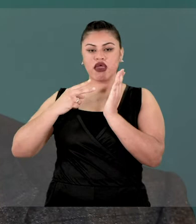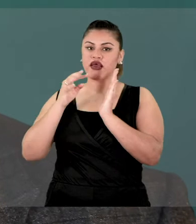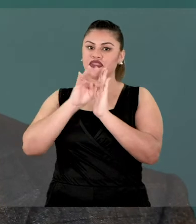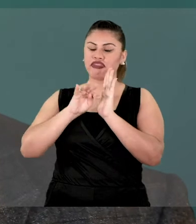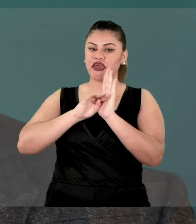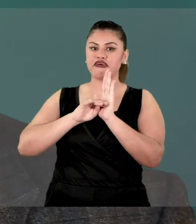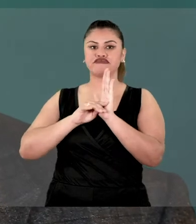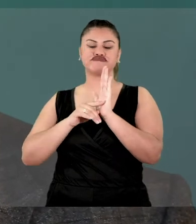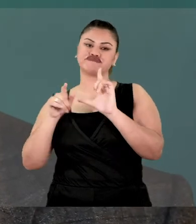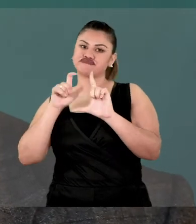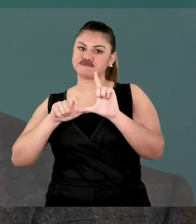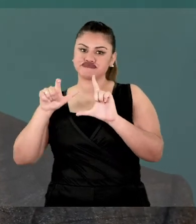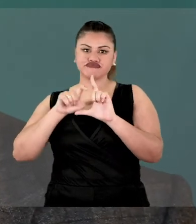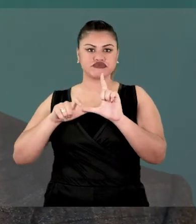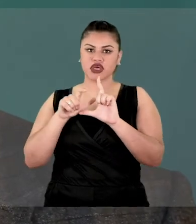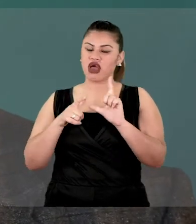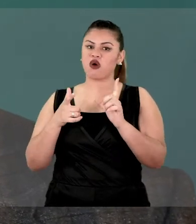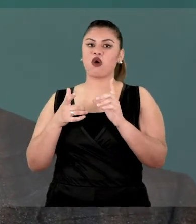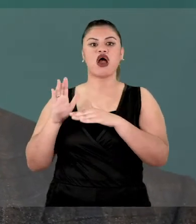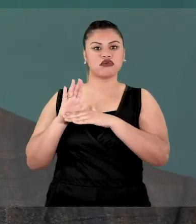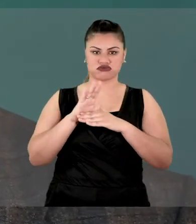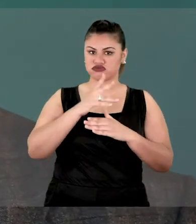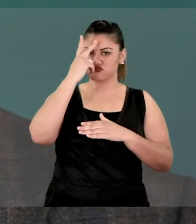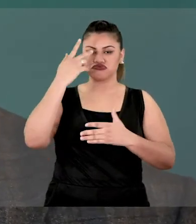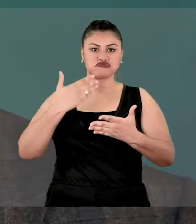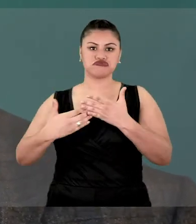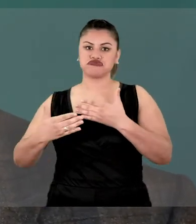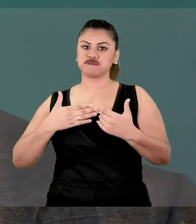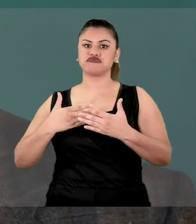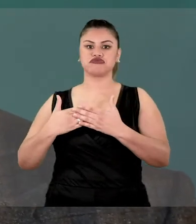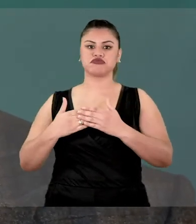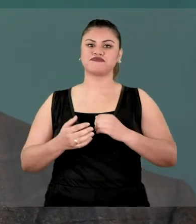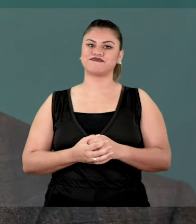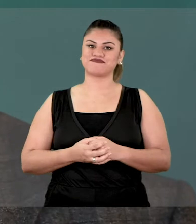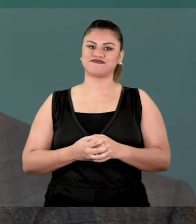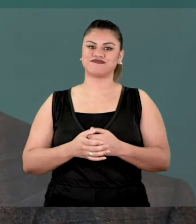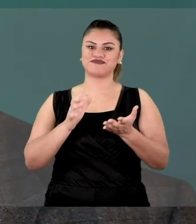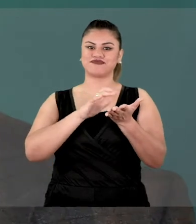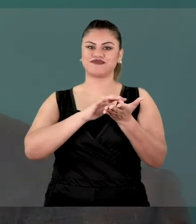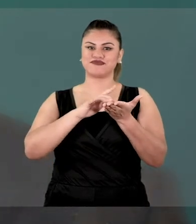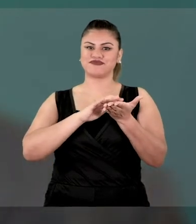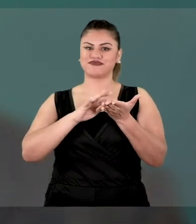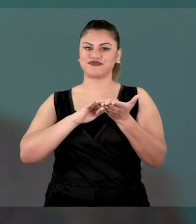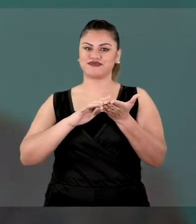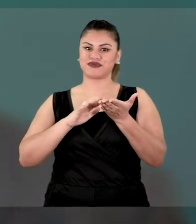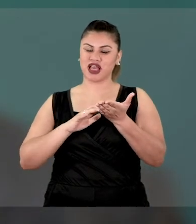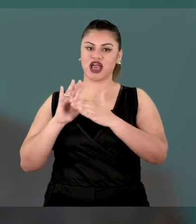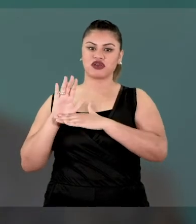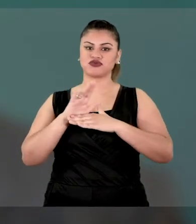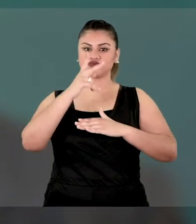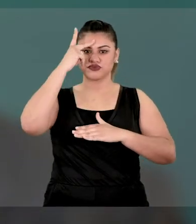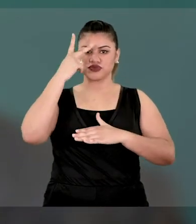mim, um livro em formato texto digital, ele vai servir a você, vai servir a mim também. A Lei Brasileira de